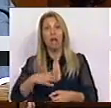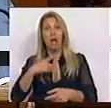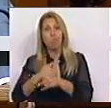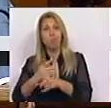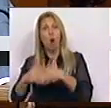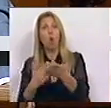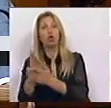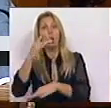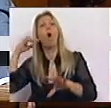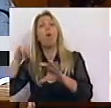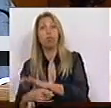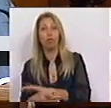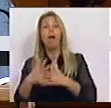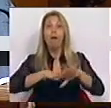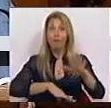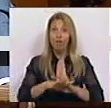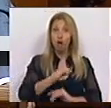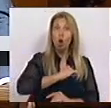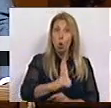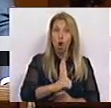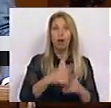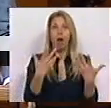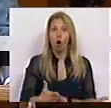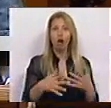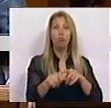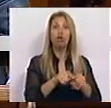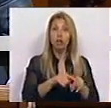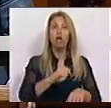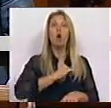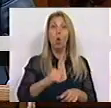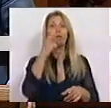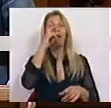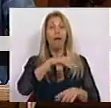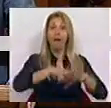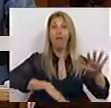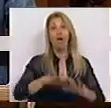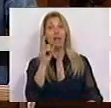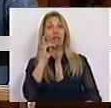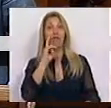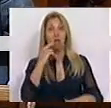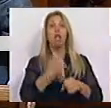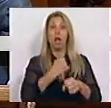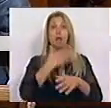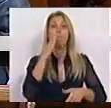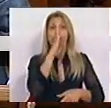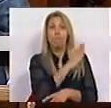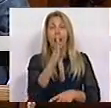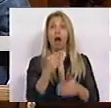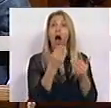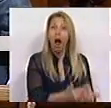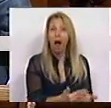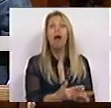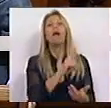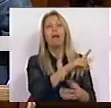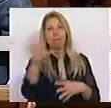Faz contra as atuais políticas, faz contra quem as defende e executa, e não sabe nem quer fazer outra coisa, ao